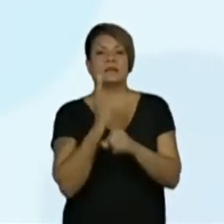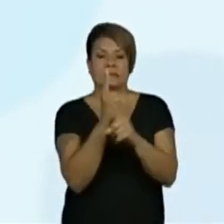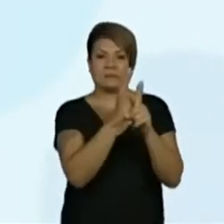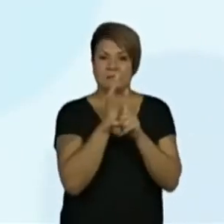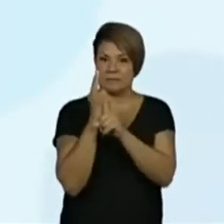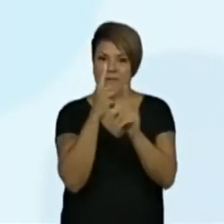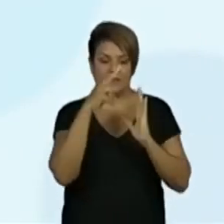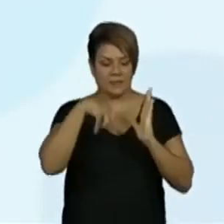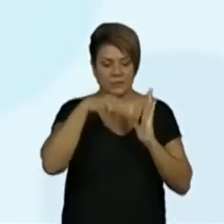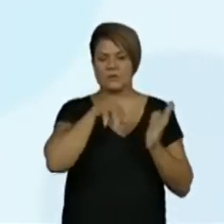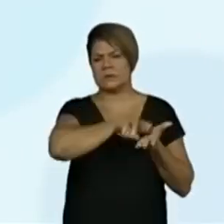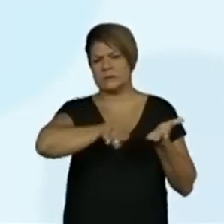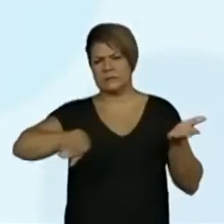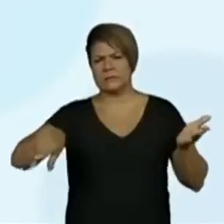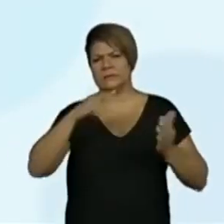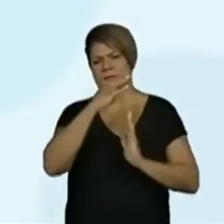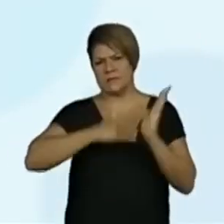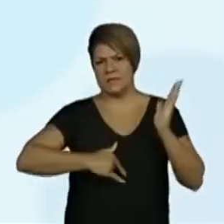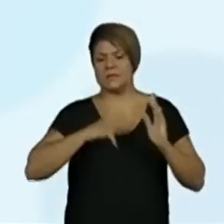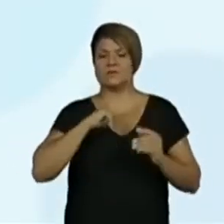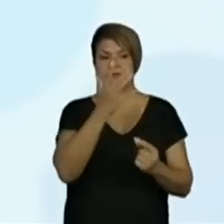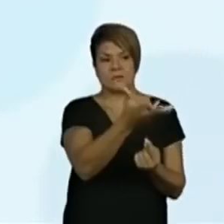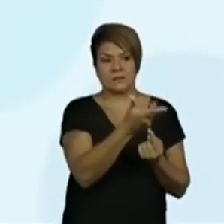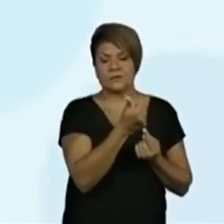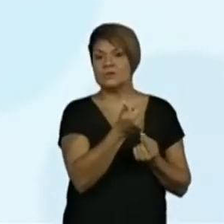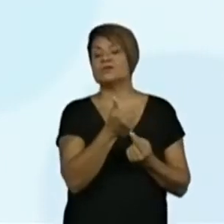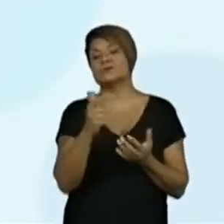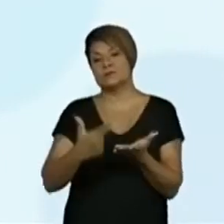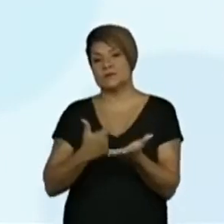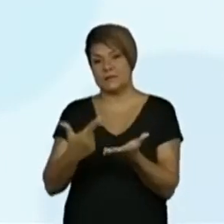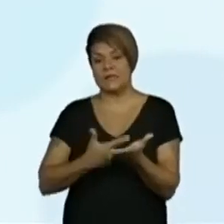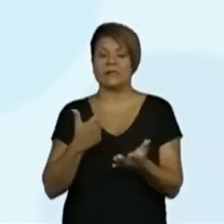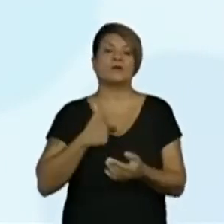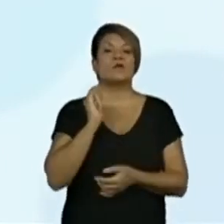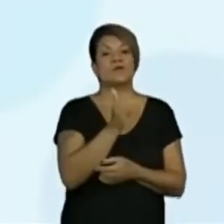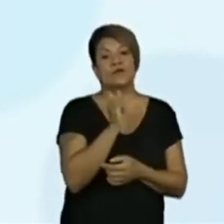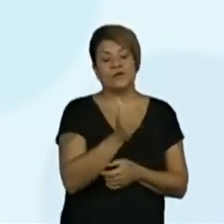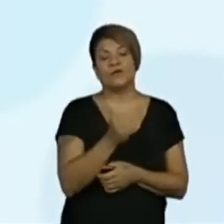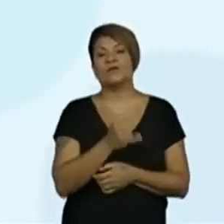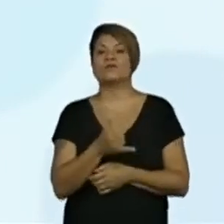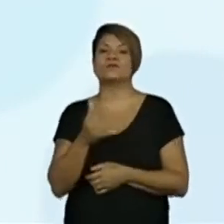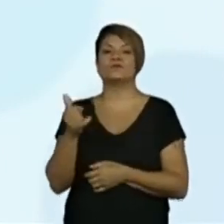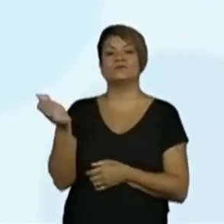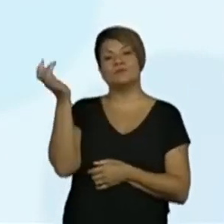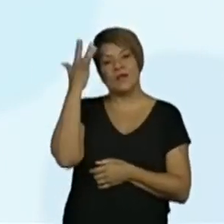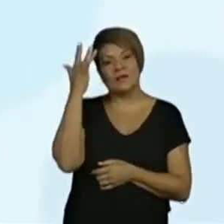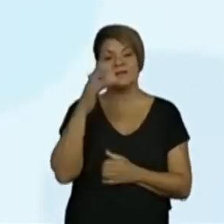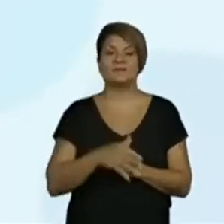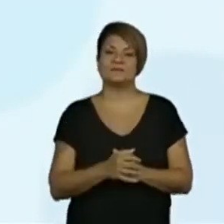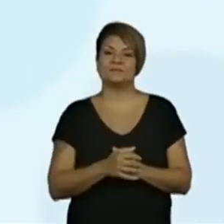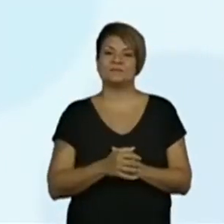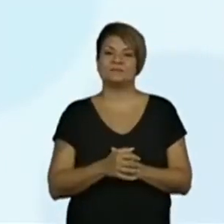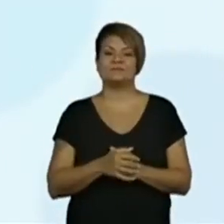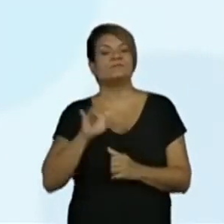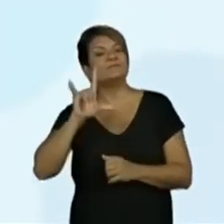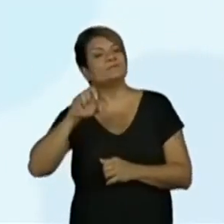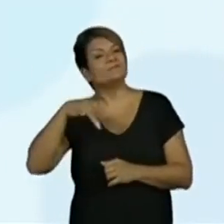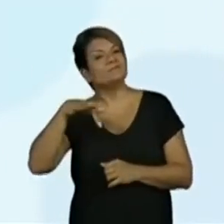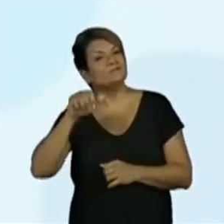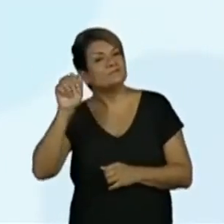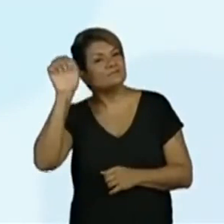leitura de diferentes textos o campo artístico literário, contos, fábulas, lendas, entre outros. Os elementos